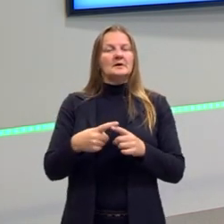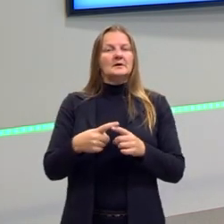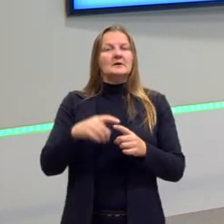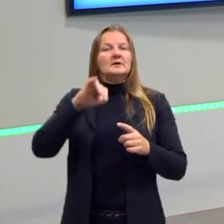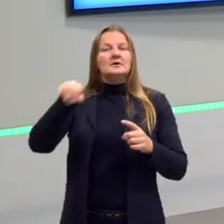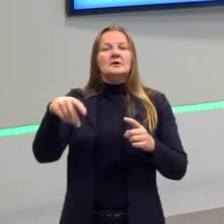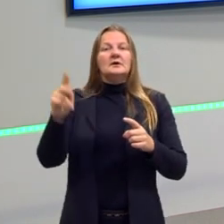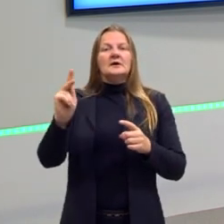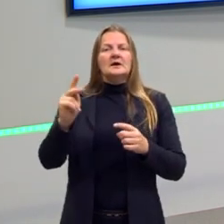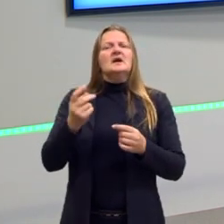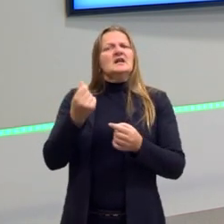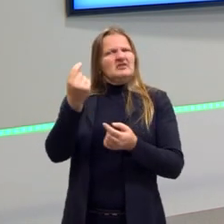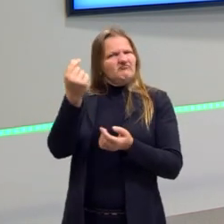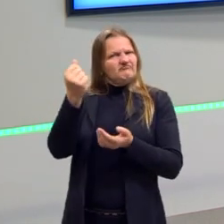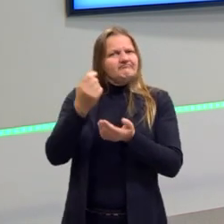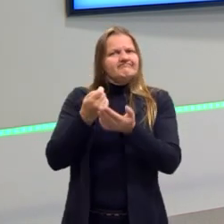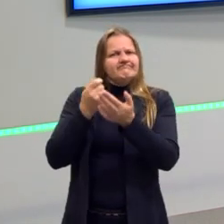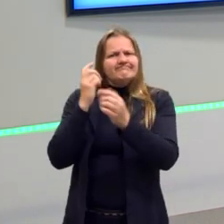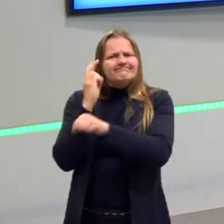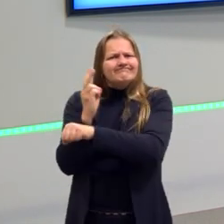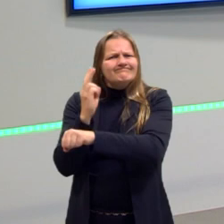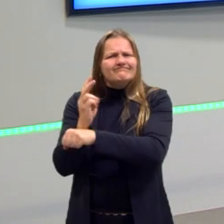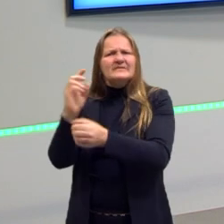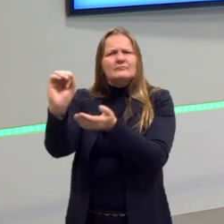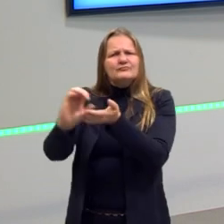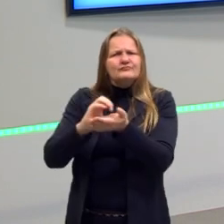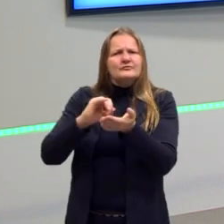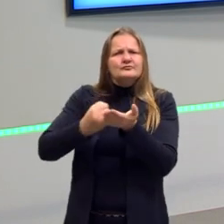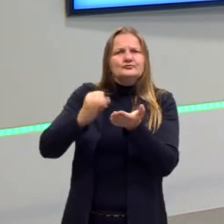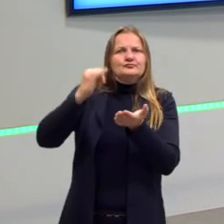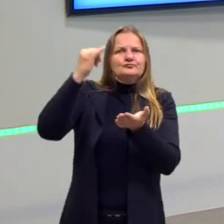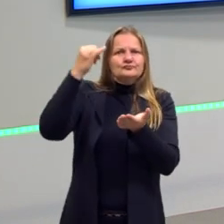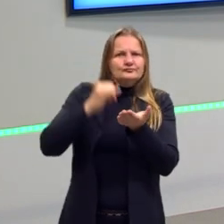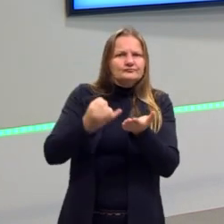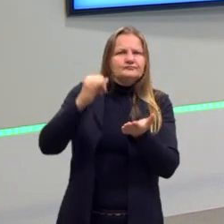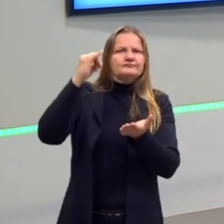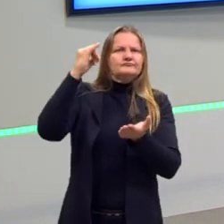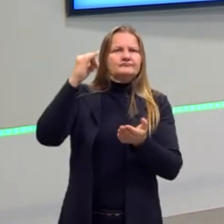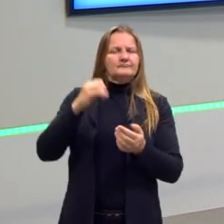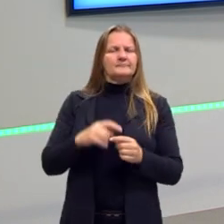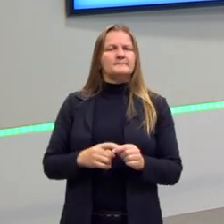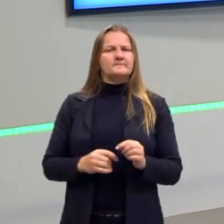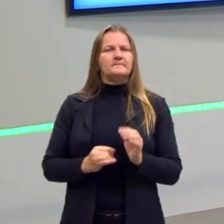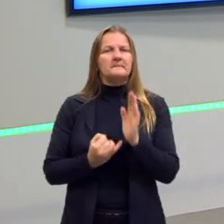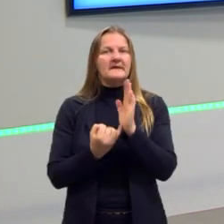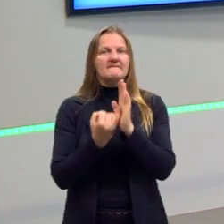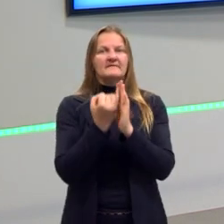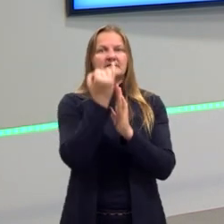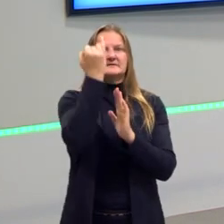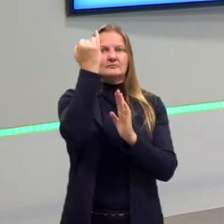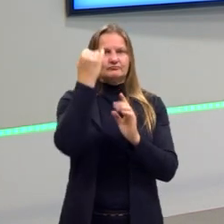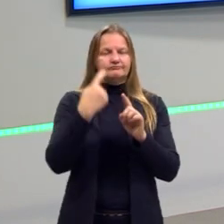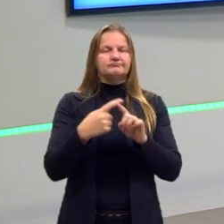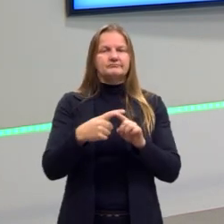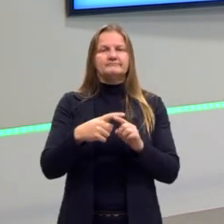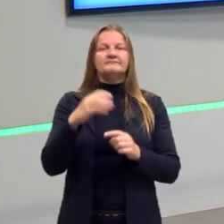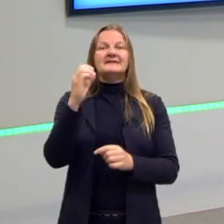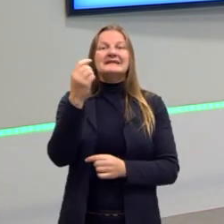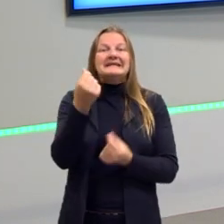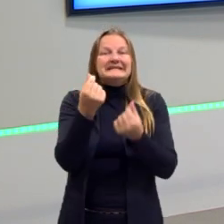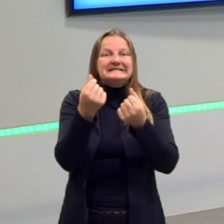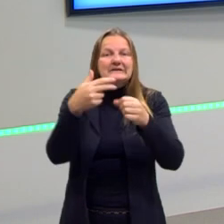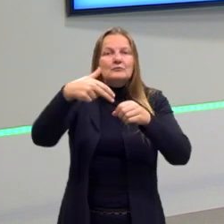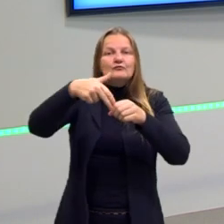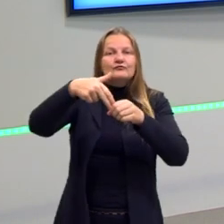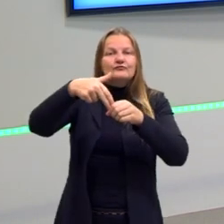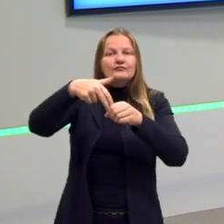emprestado. Há juros flutuantes, né, naquela época que ele pega, então era baixo. E quando tu tem a crise do petróleo, esses juros